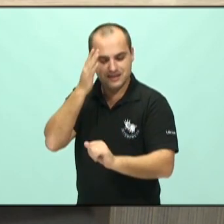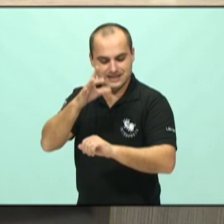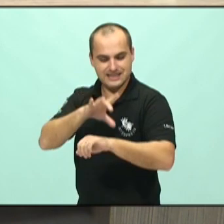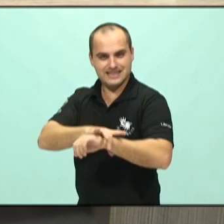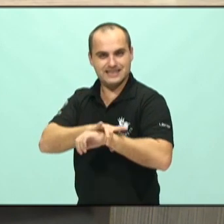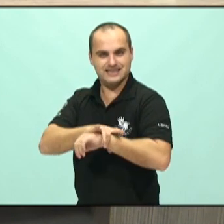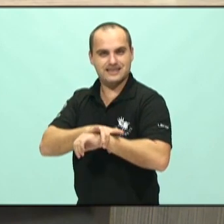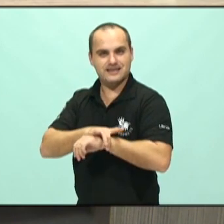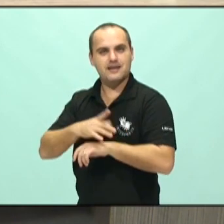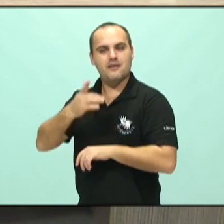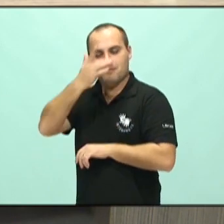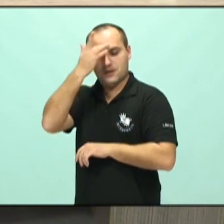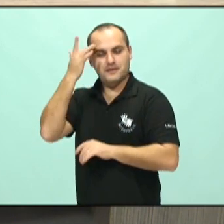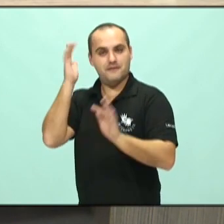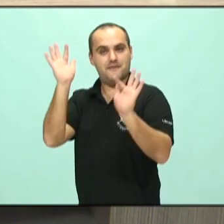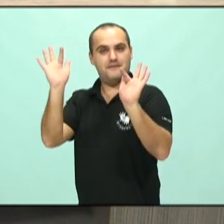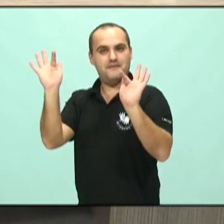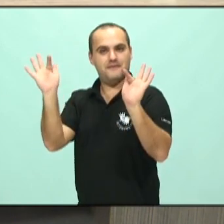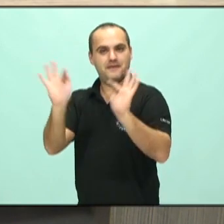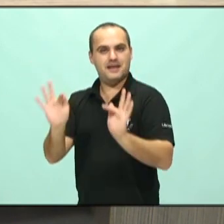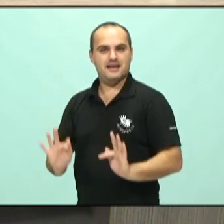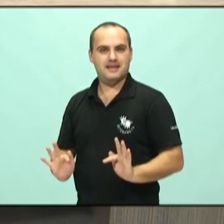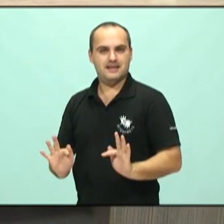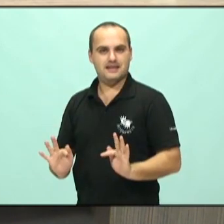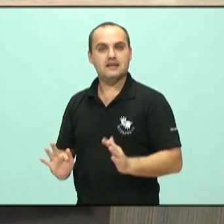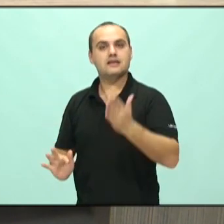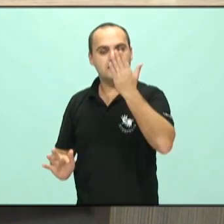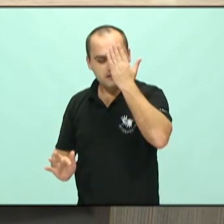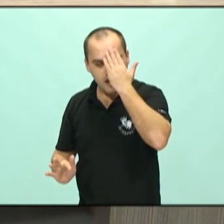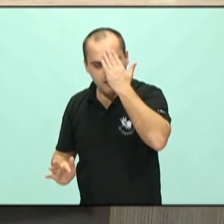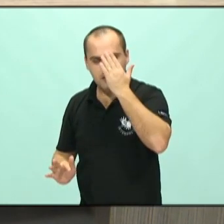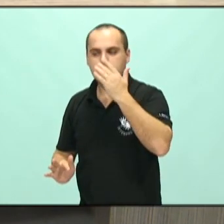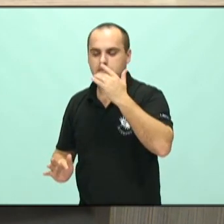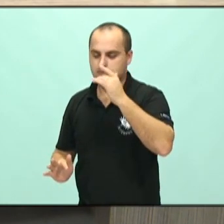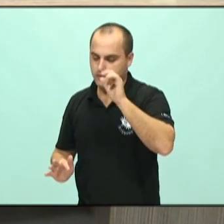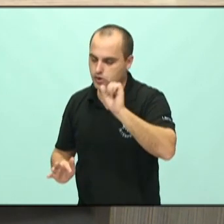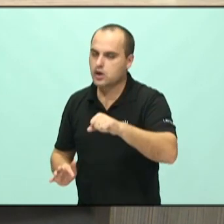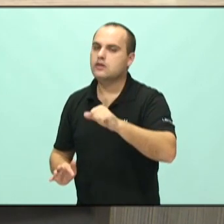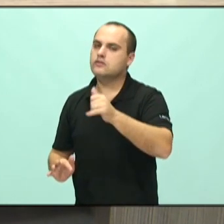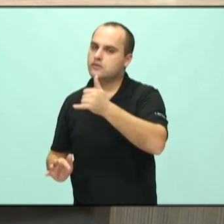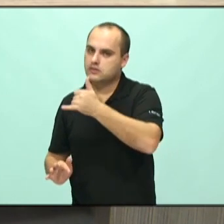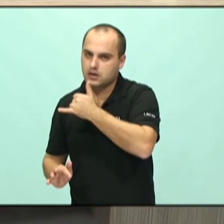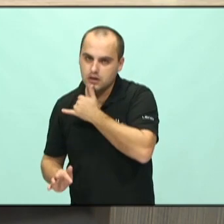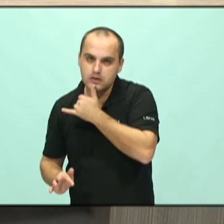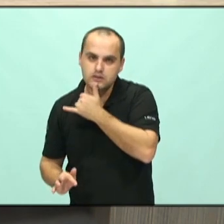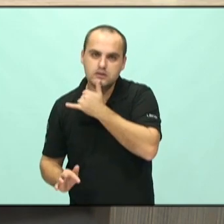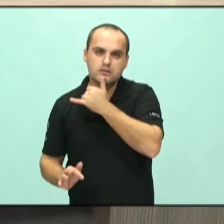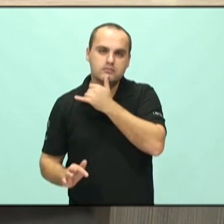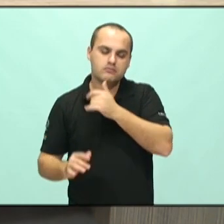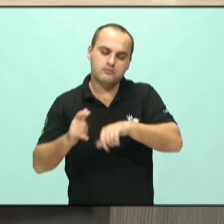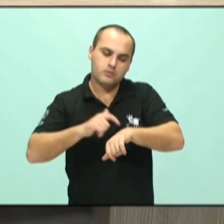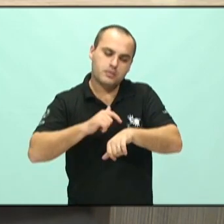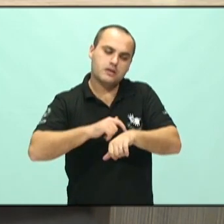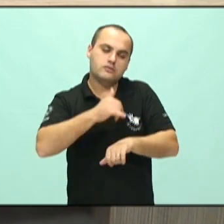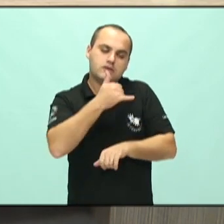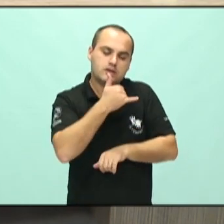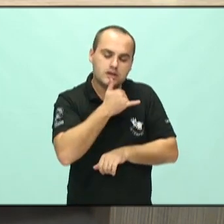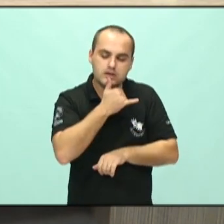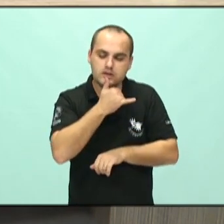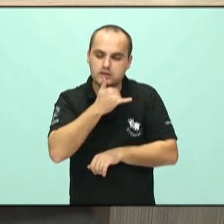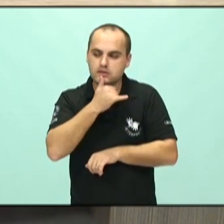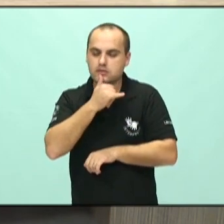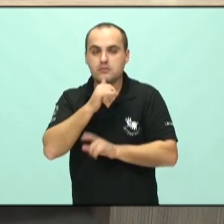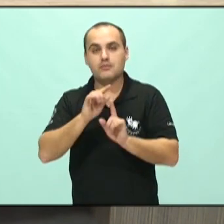nos tornam felizes sabendo que vamos ter tristezas, vamos ter momentos para baixo e é nesse momento que eu